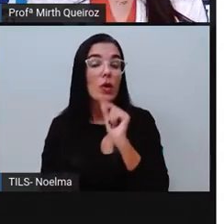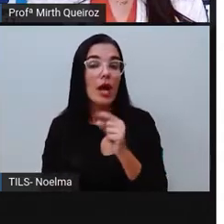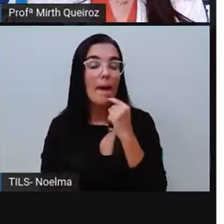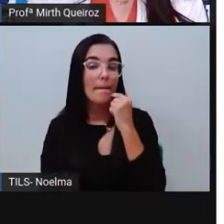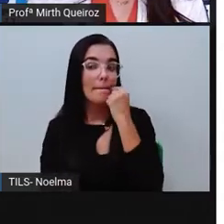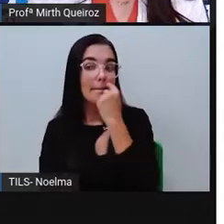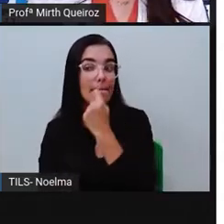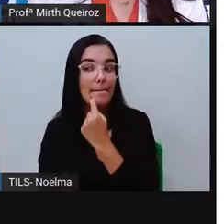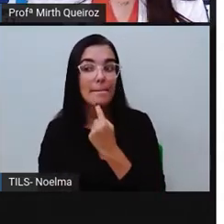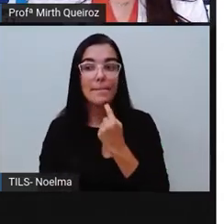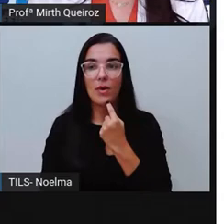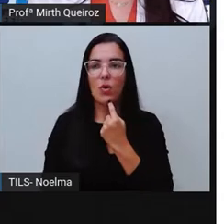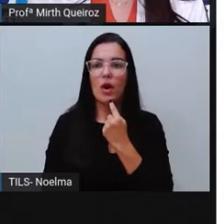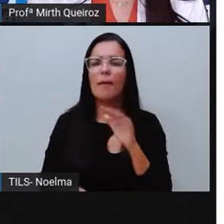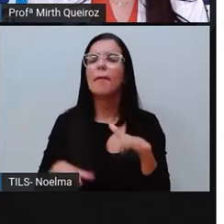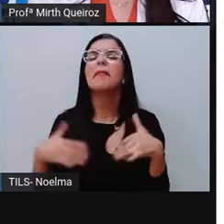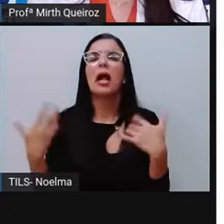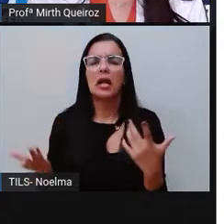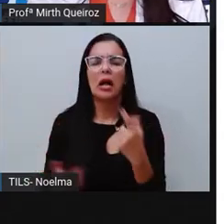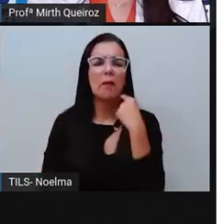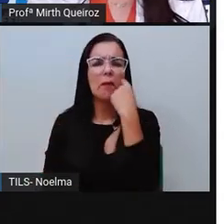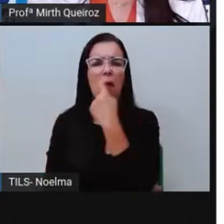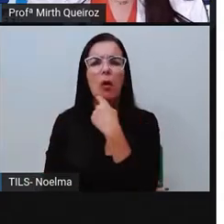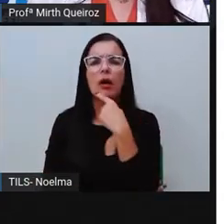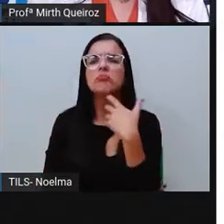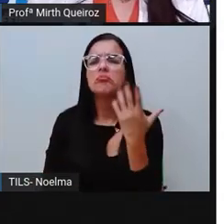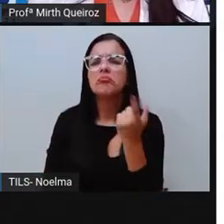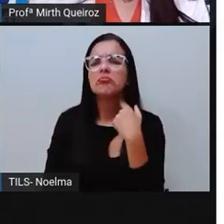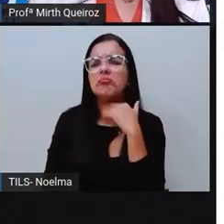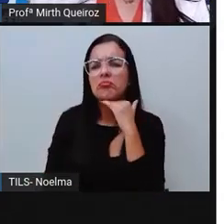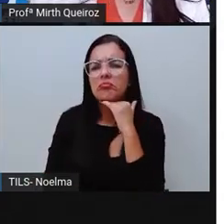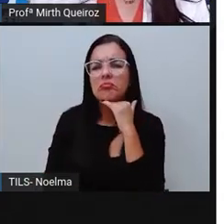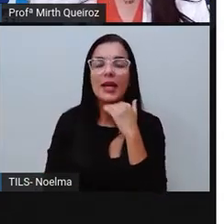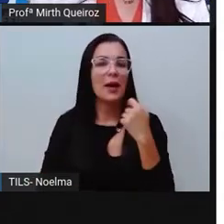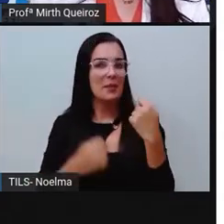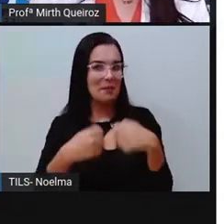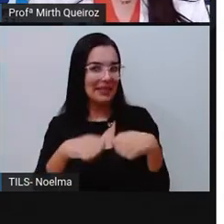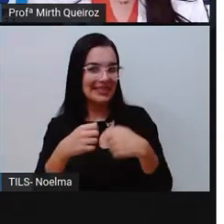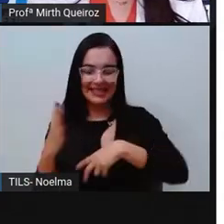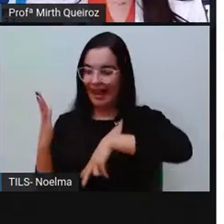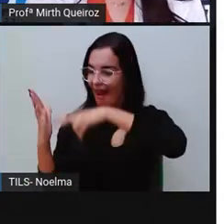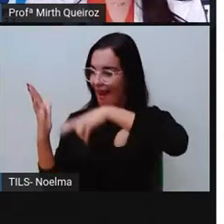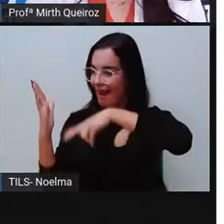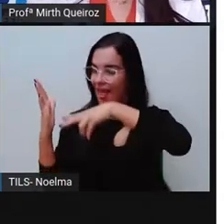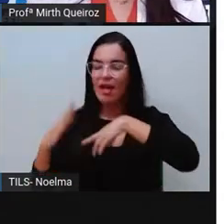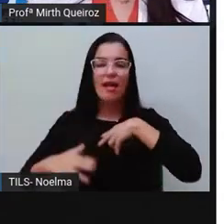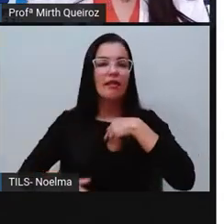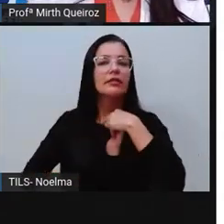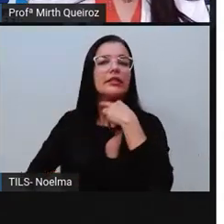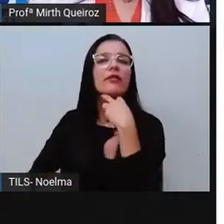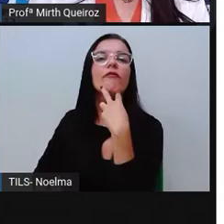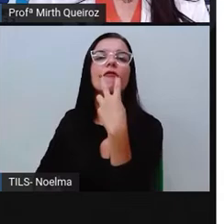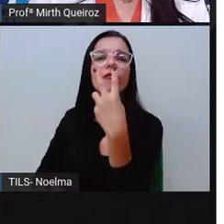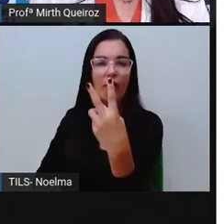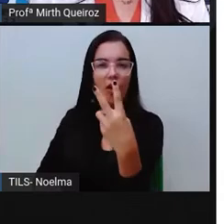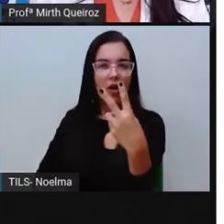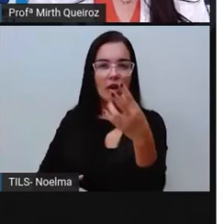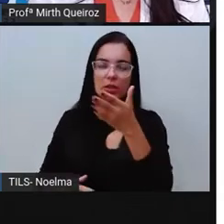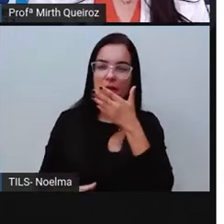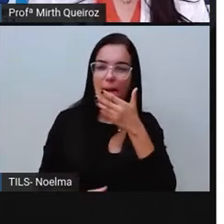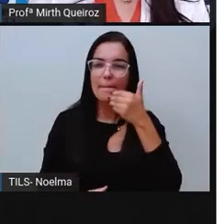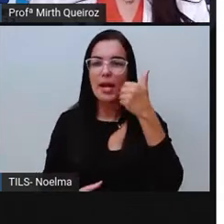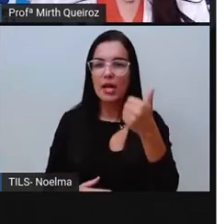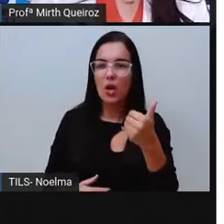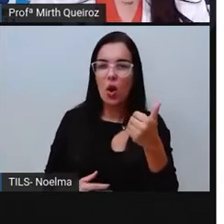isso mesmo. Pra que que a gente vai precisar da boca? Pra gente ler com maior expressividade, como se